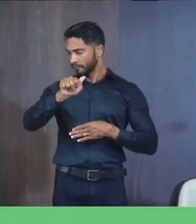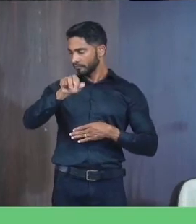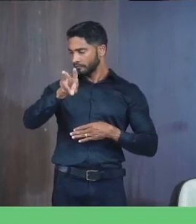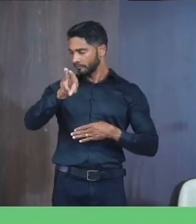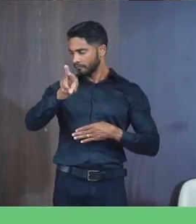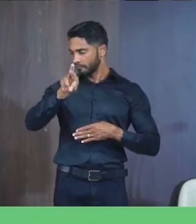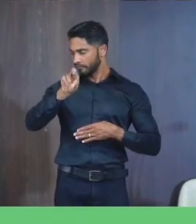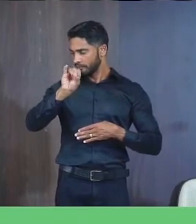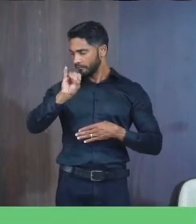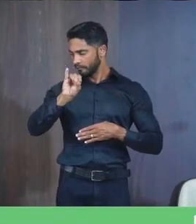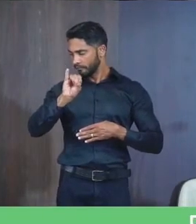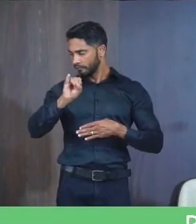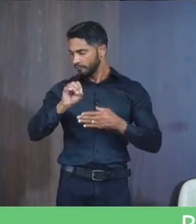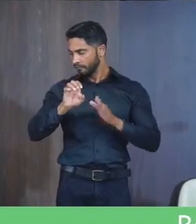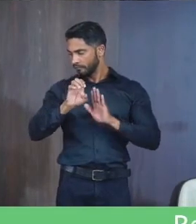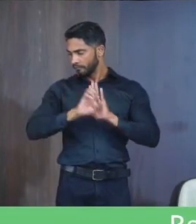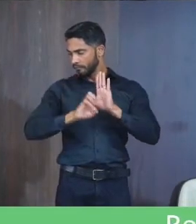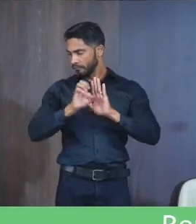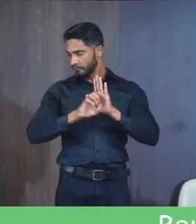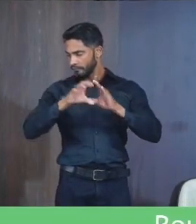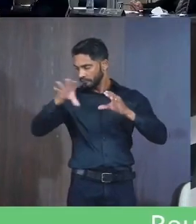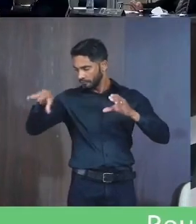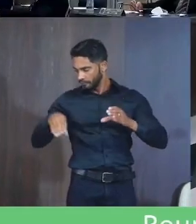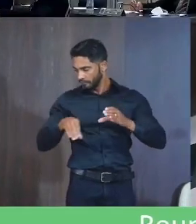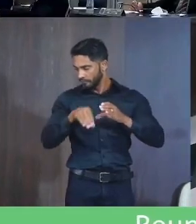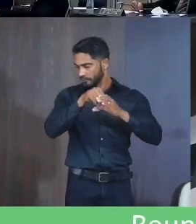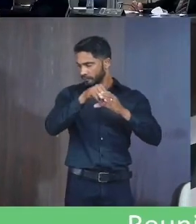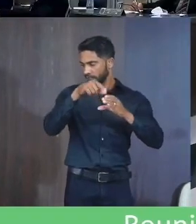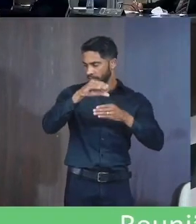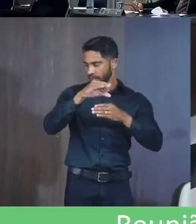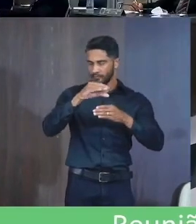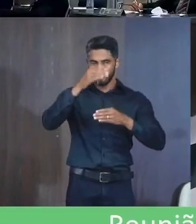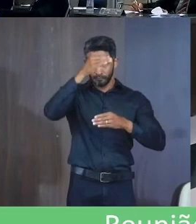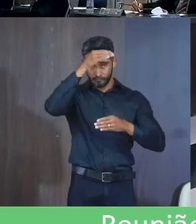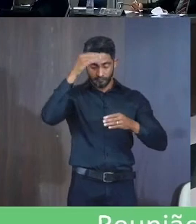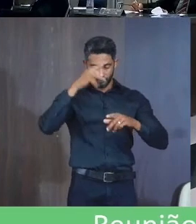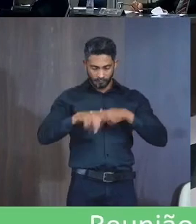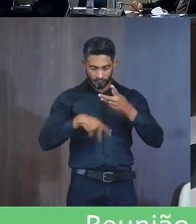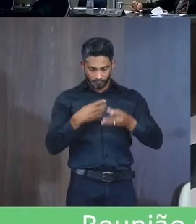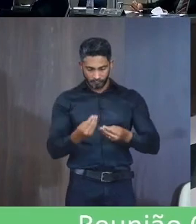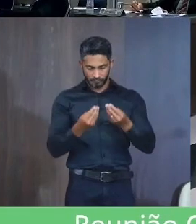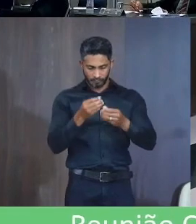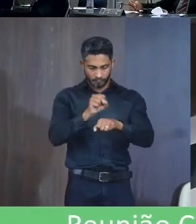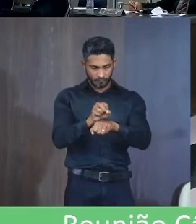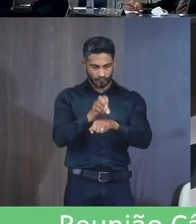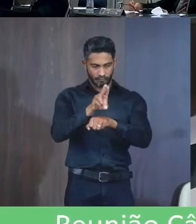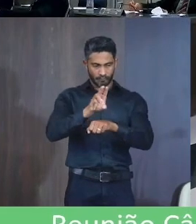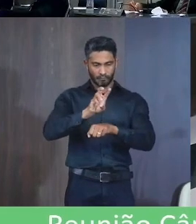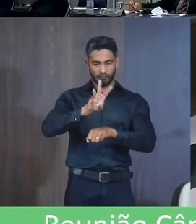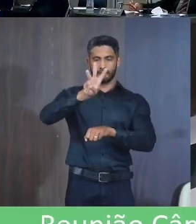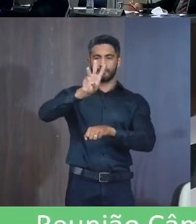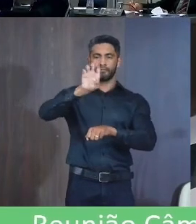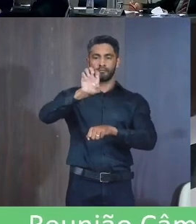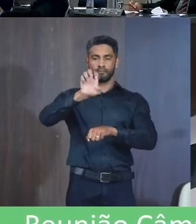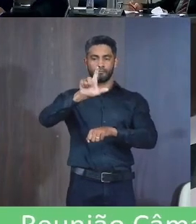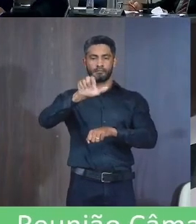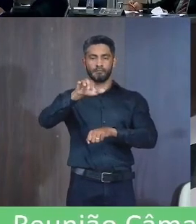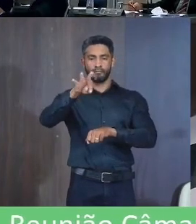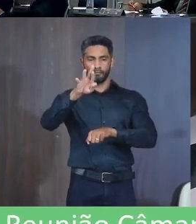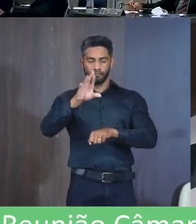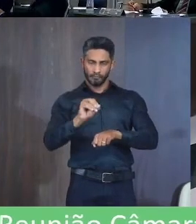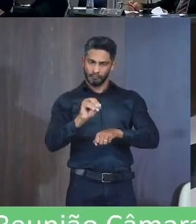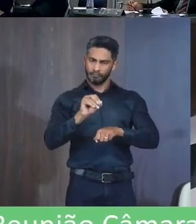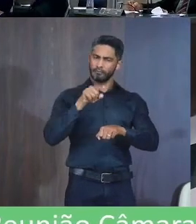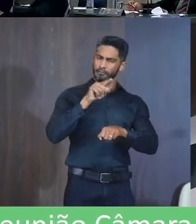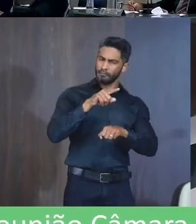Emenda Institui No âmbito da Câmara Municipal De Janaúba O prêmio Doutor Wellington Campos De boas práticas